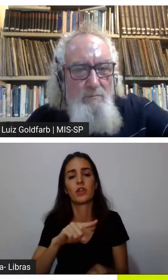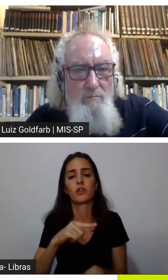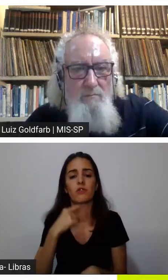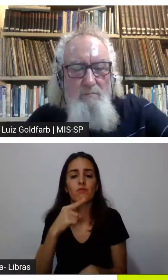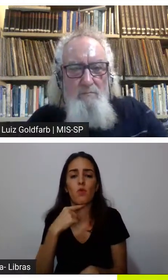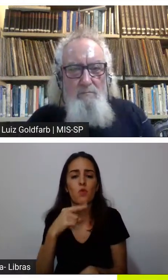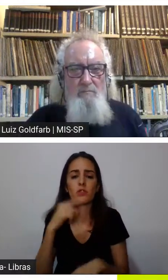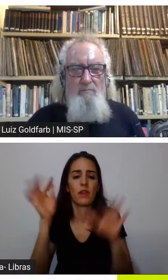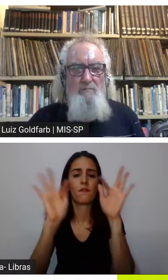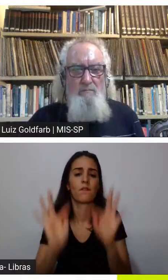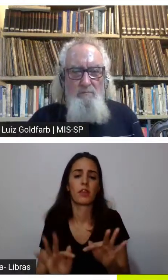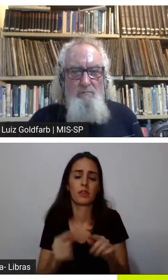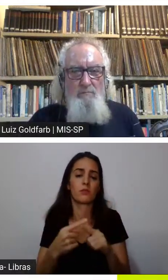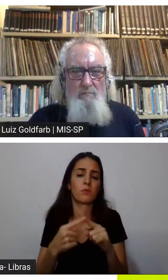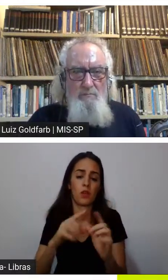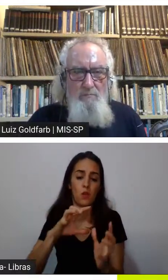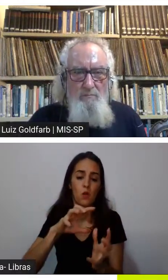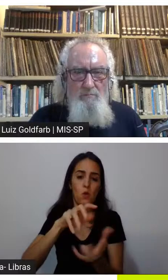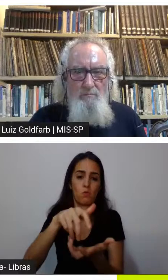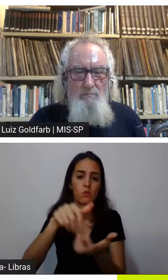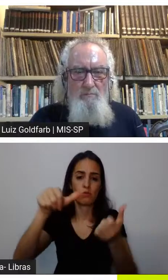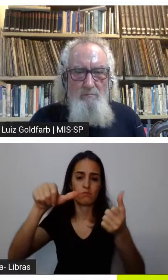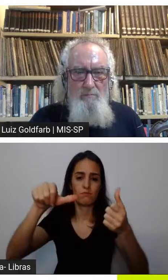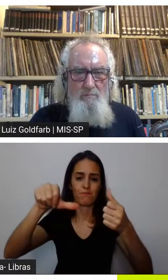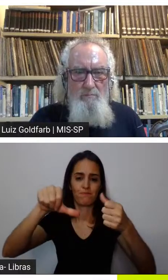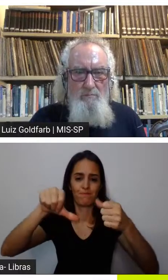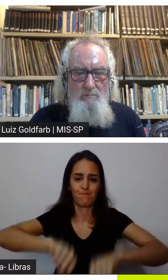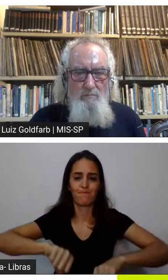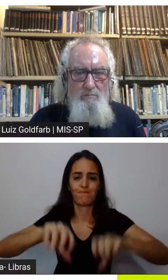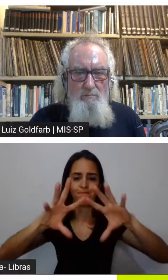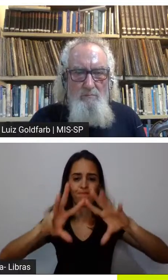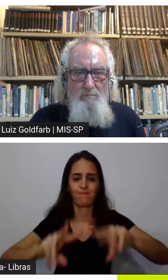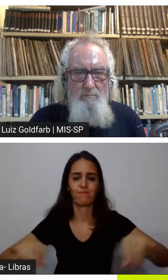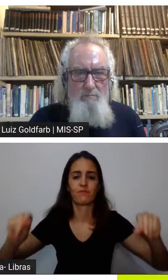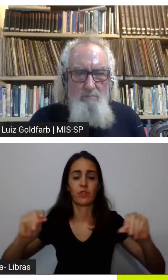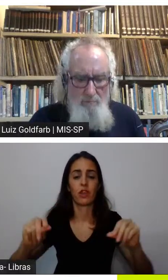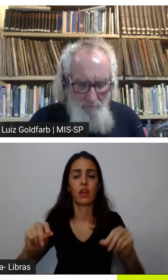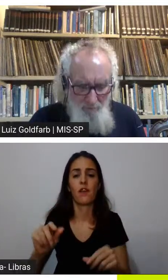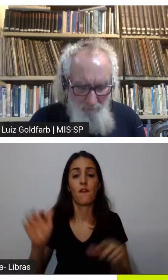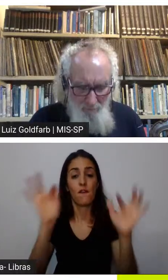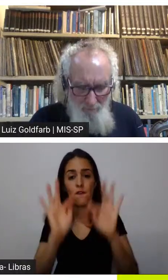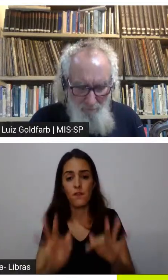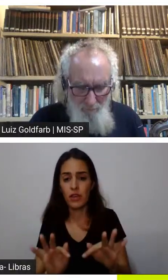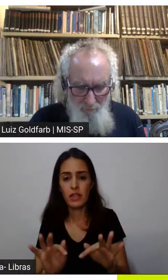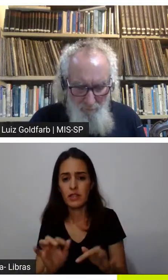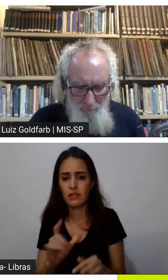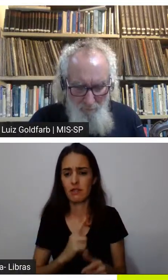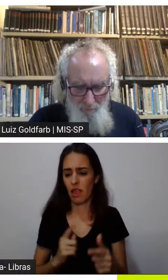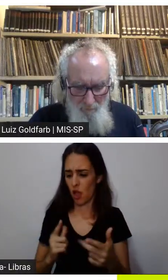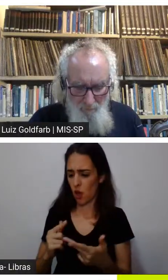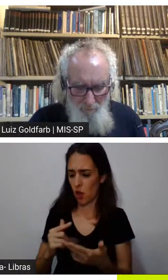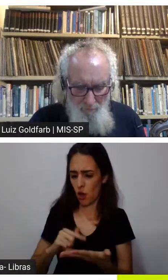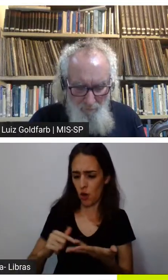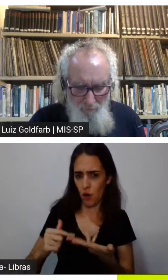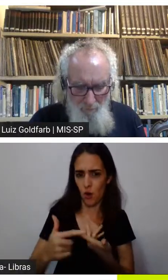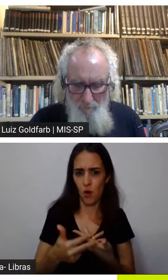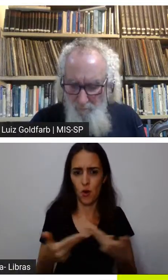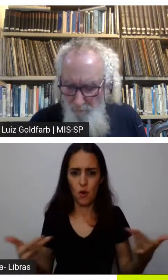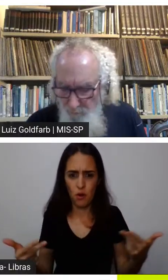mundo que está degradado a gente não é feliz só tendo coisa a gente não é feliz só com dinheiro